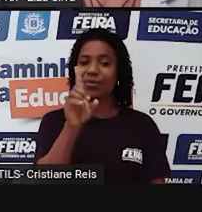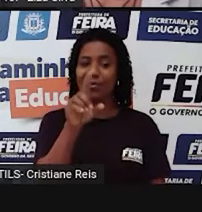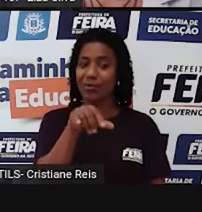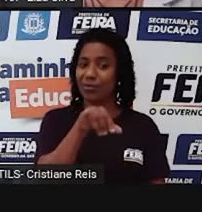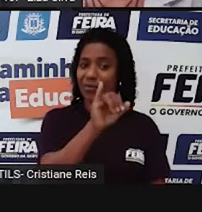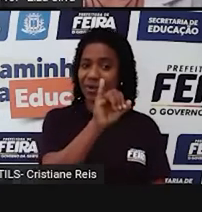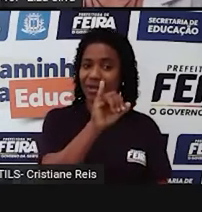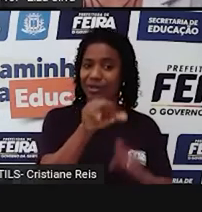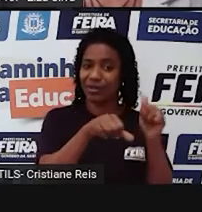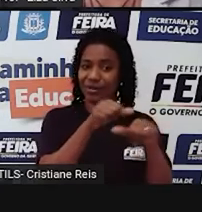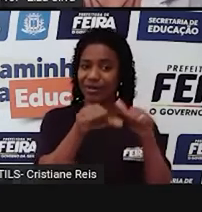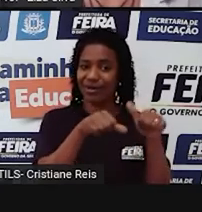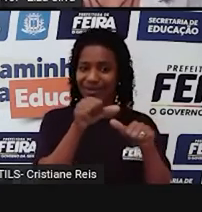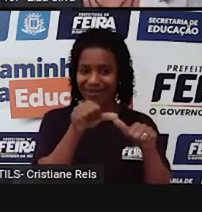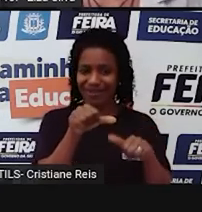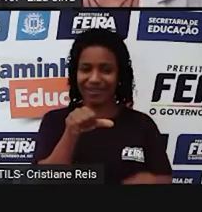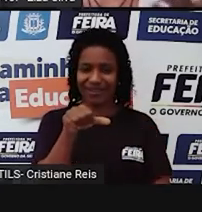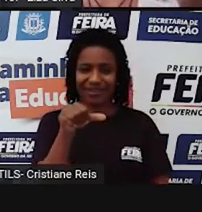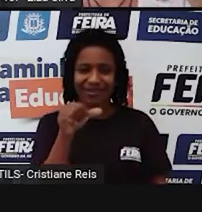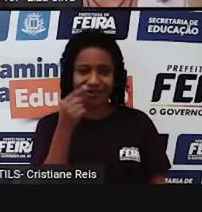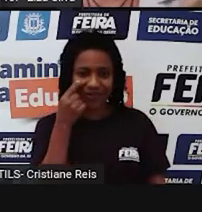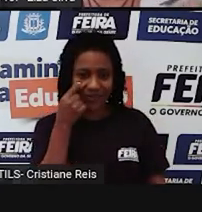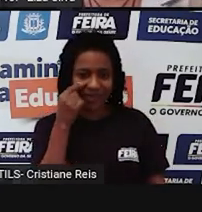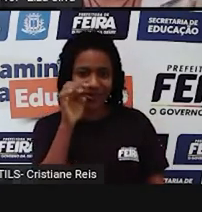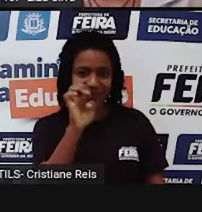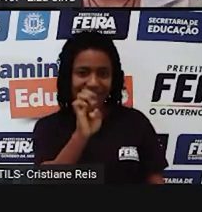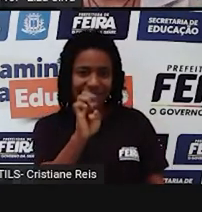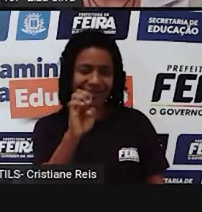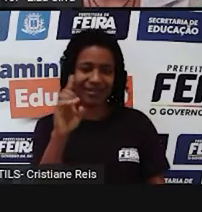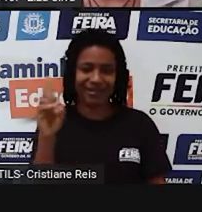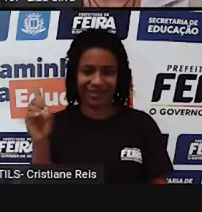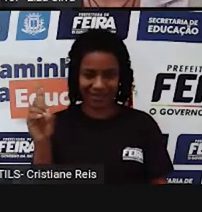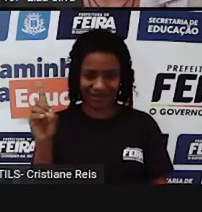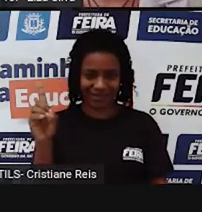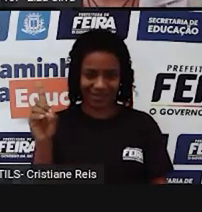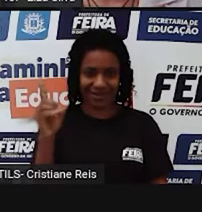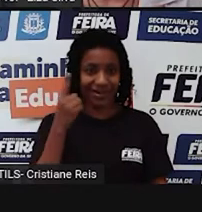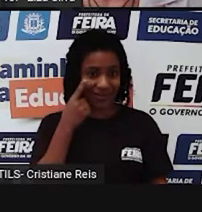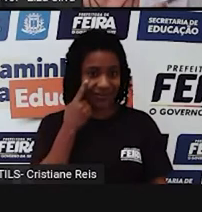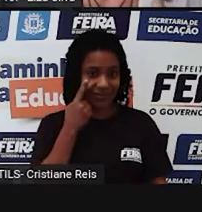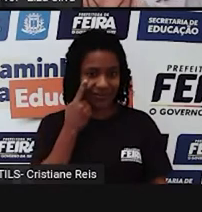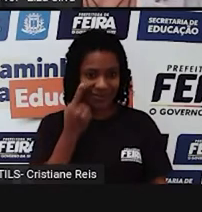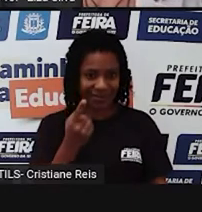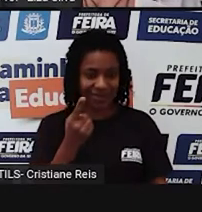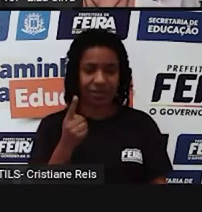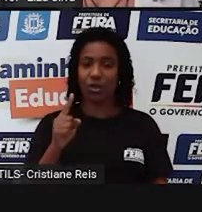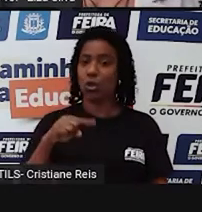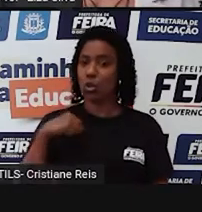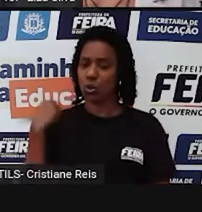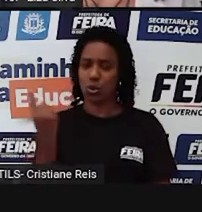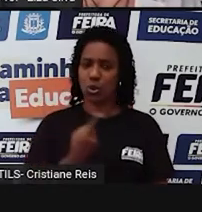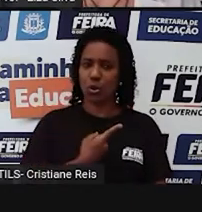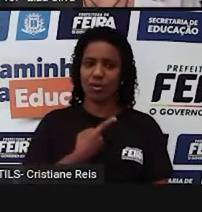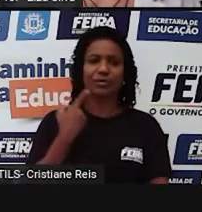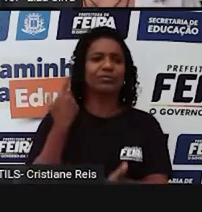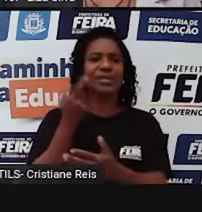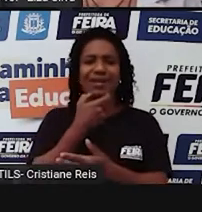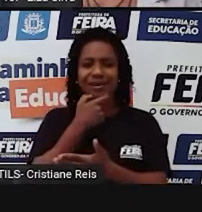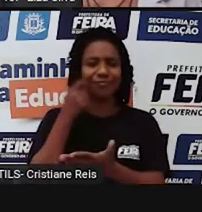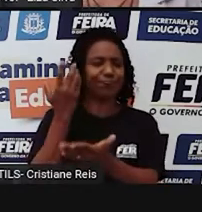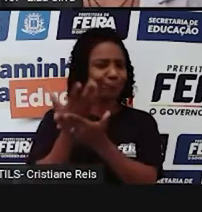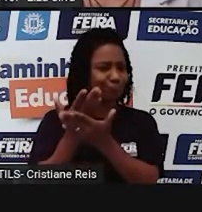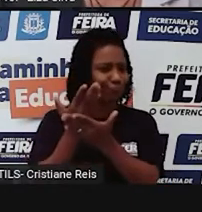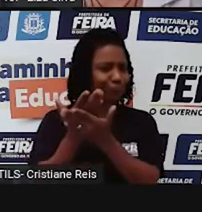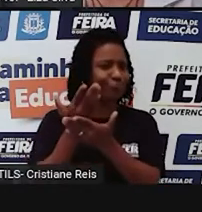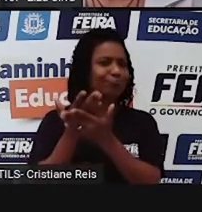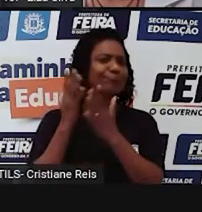study English, nós estudamos inglês. Ok? Então até aqui, no primeiro,